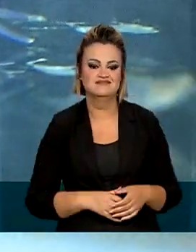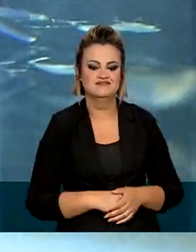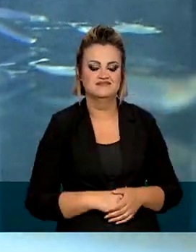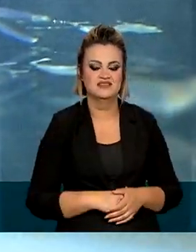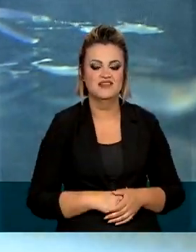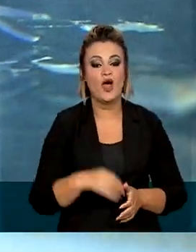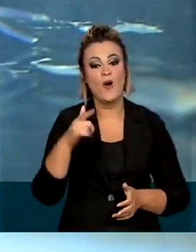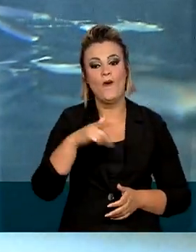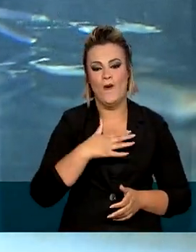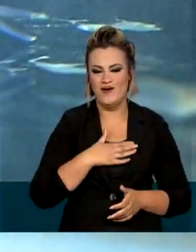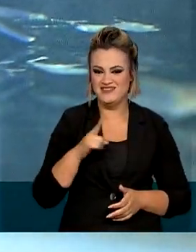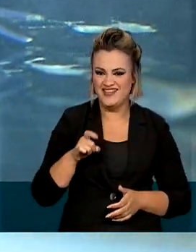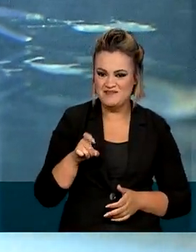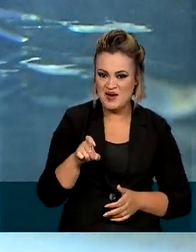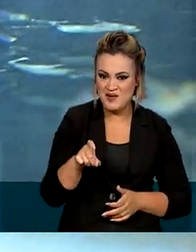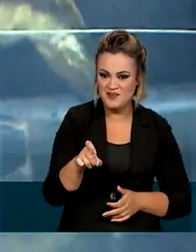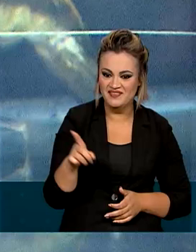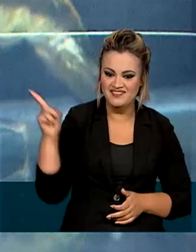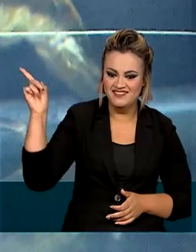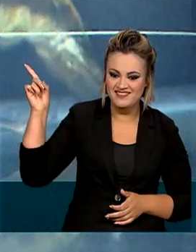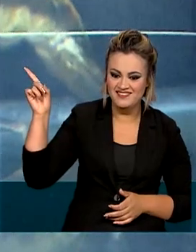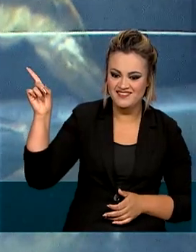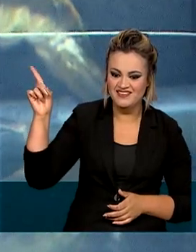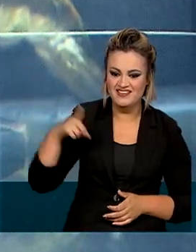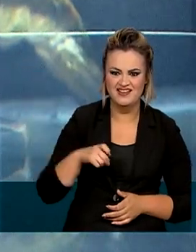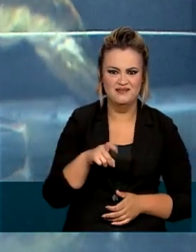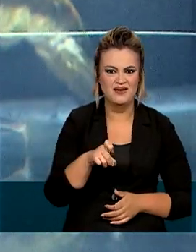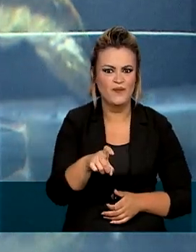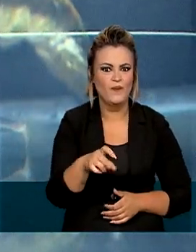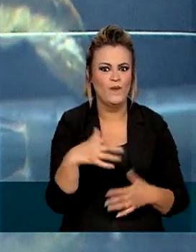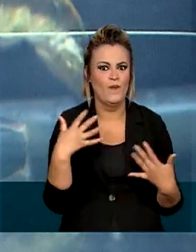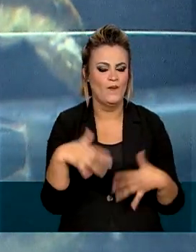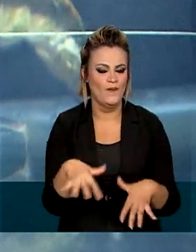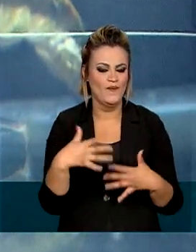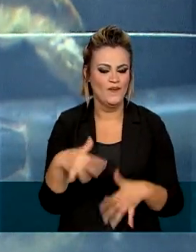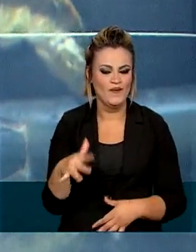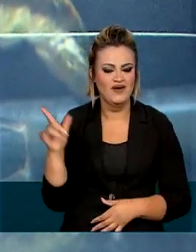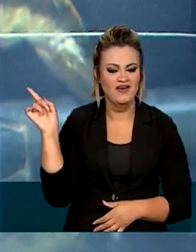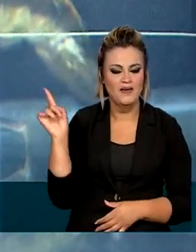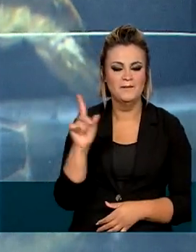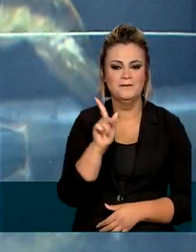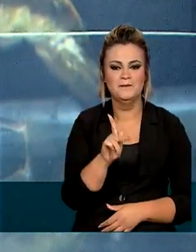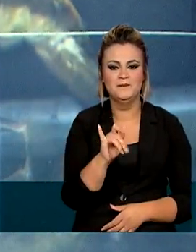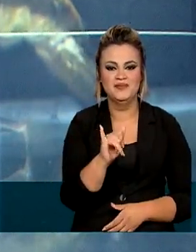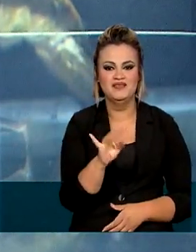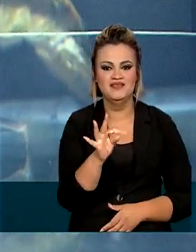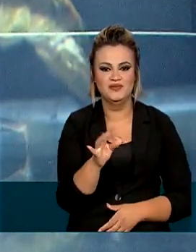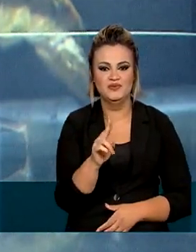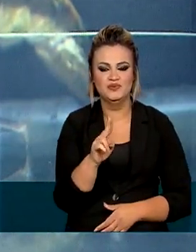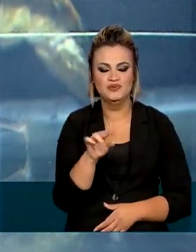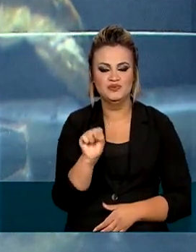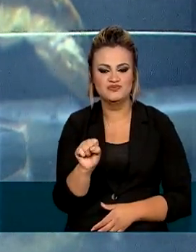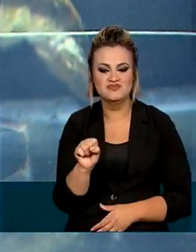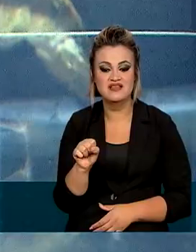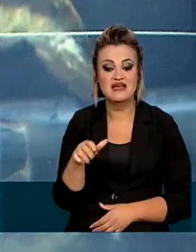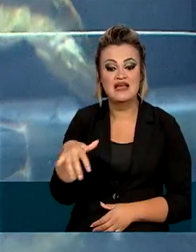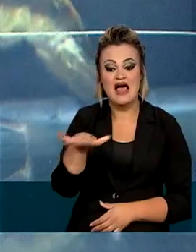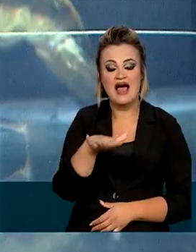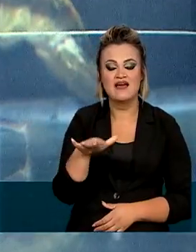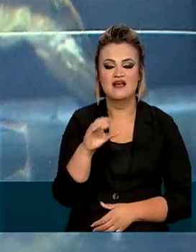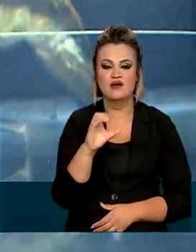gosta de camarão, olha eles aí, enormes. São os pitús cultivados em áreas da